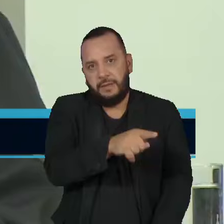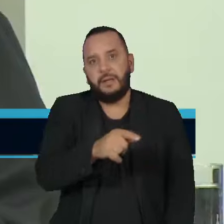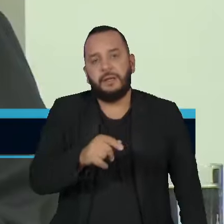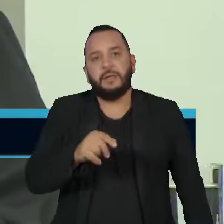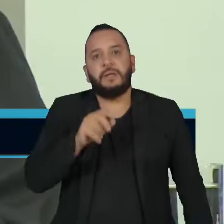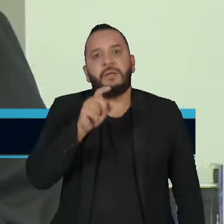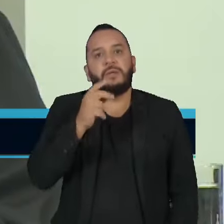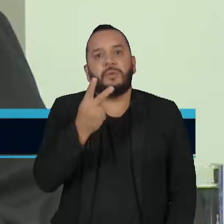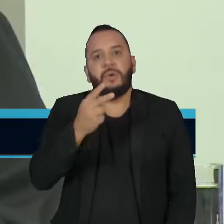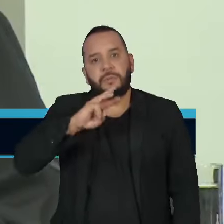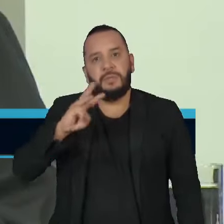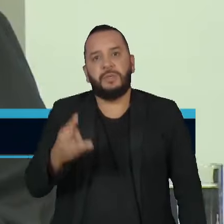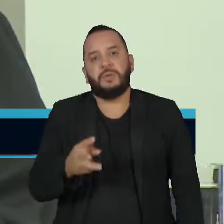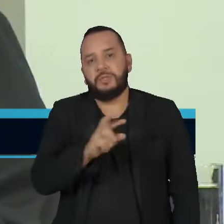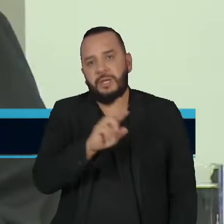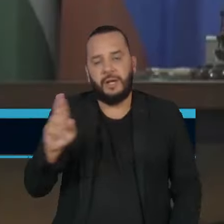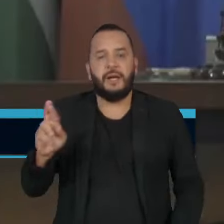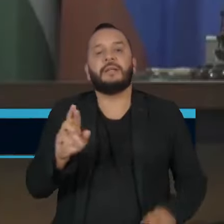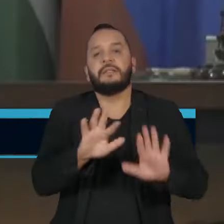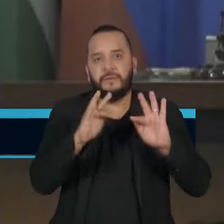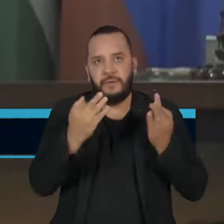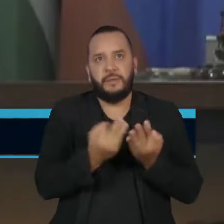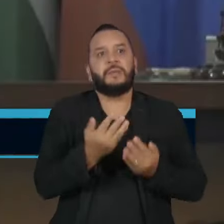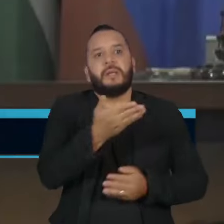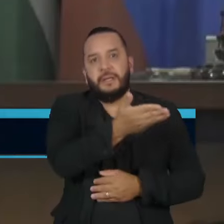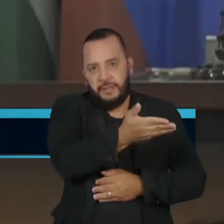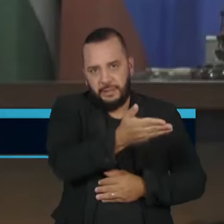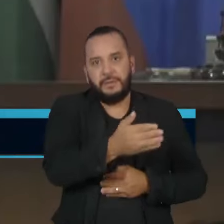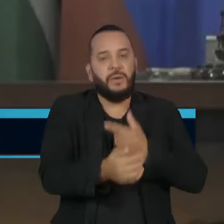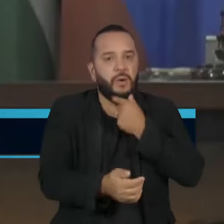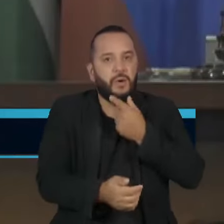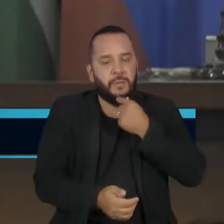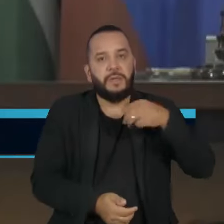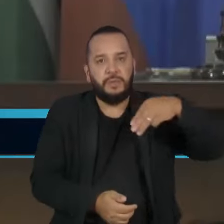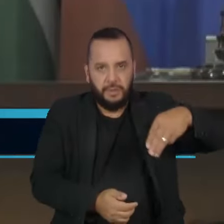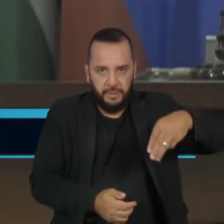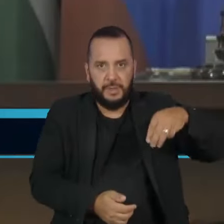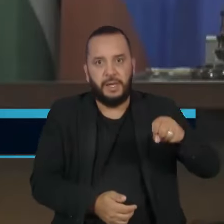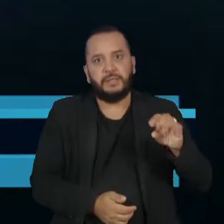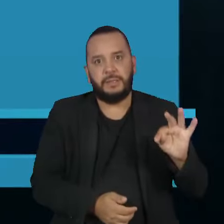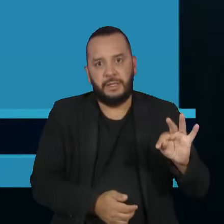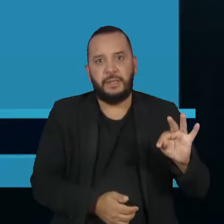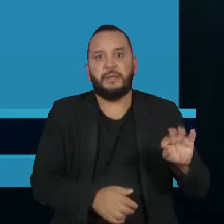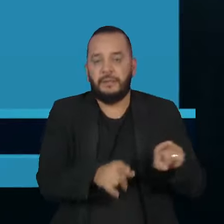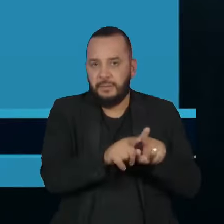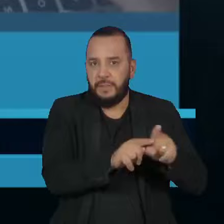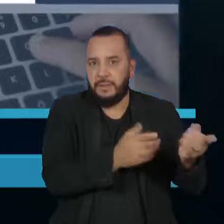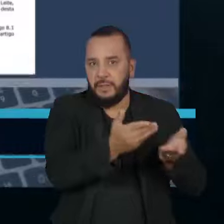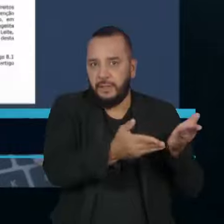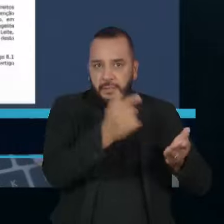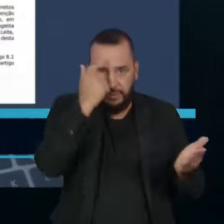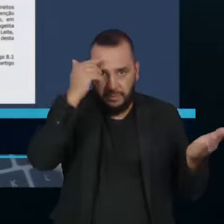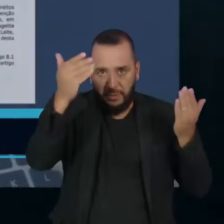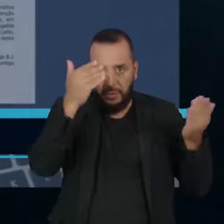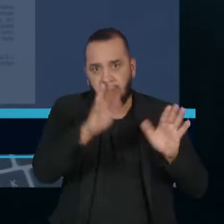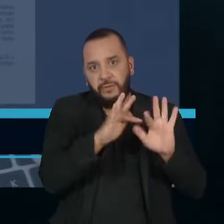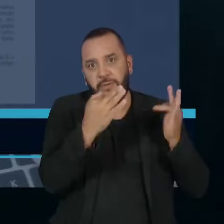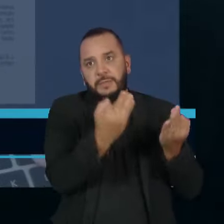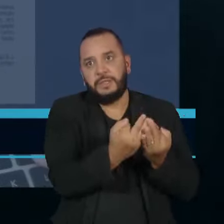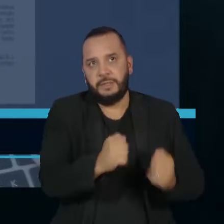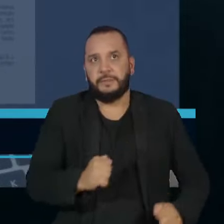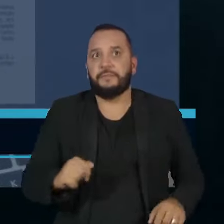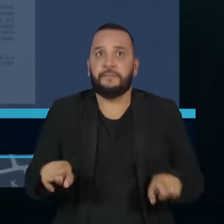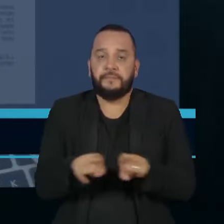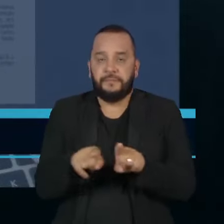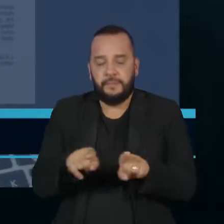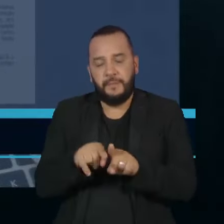$ 2 milhões à família do Sem Terra, além de tratamento psicológico a seus familiares. Em outra sentença, a